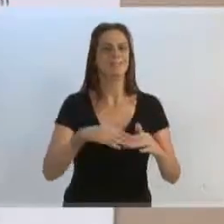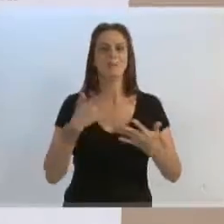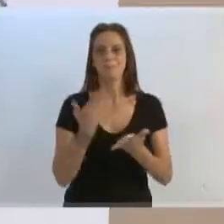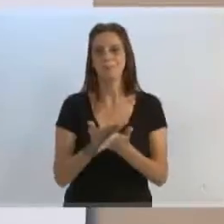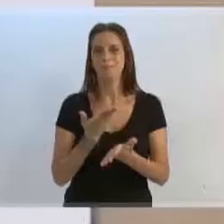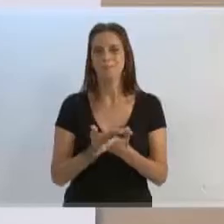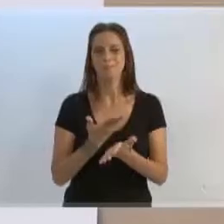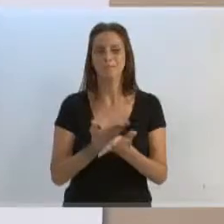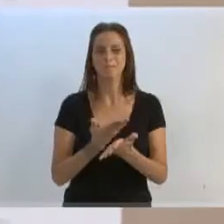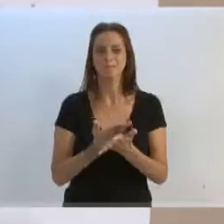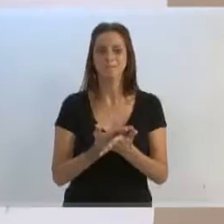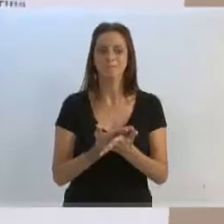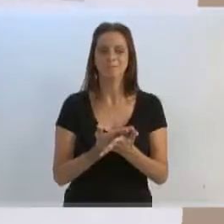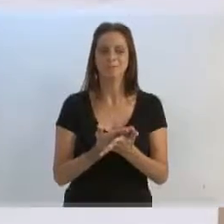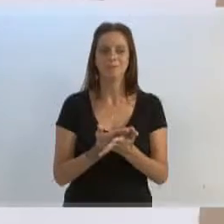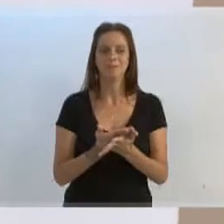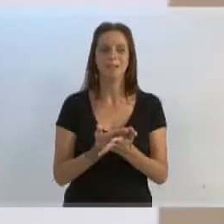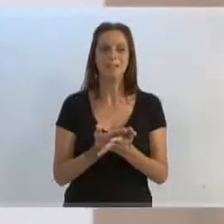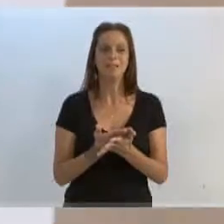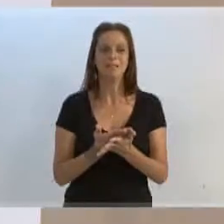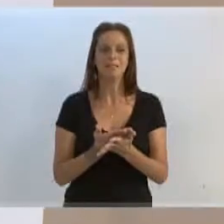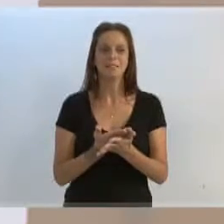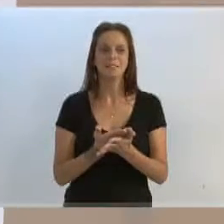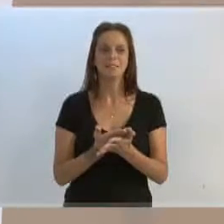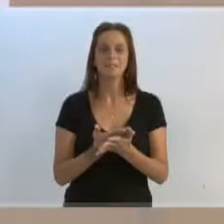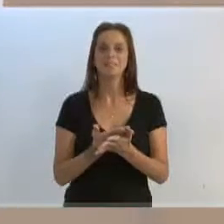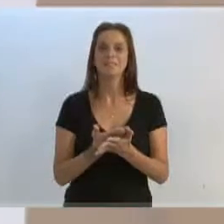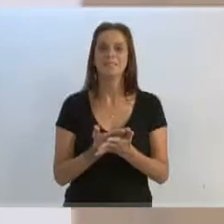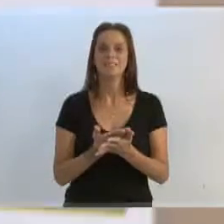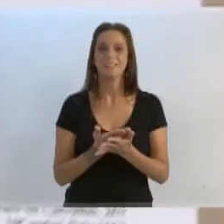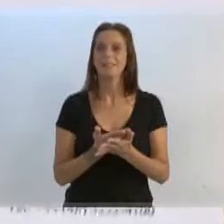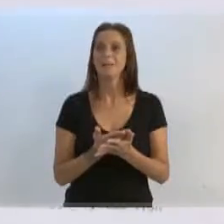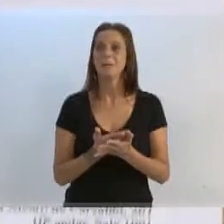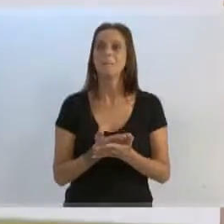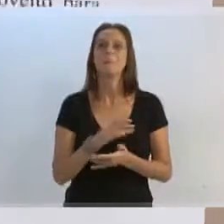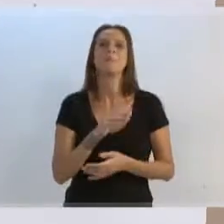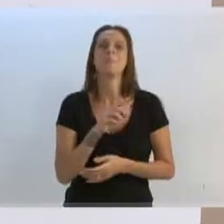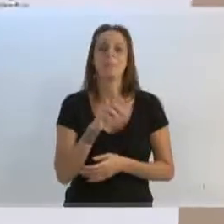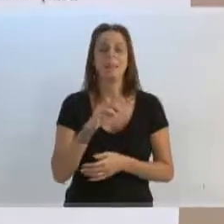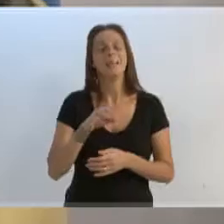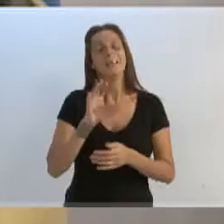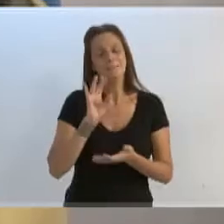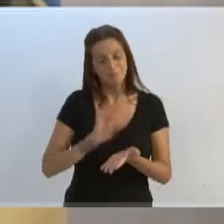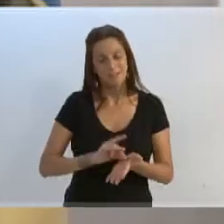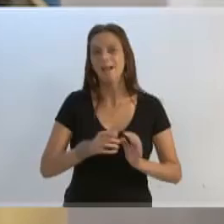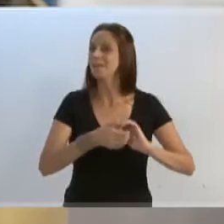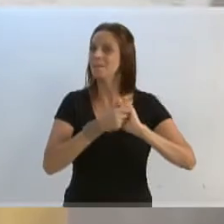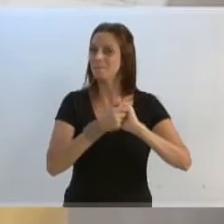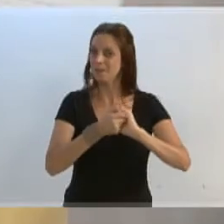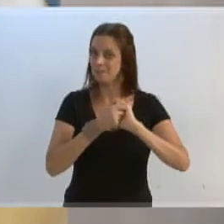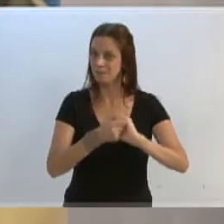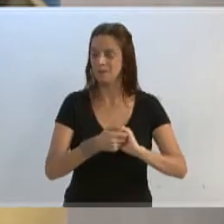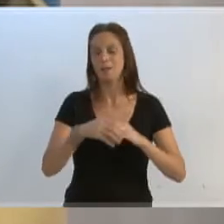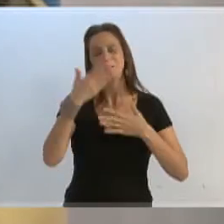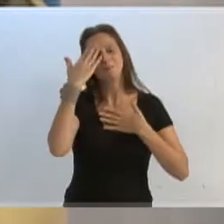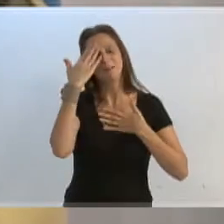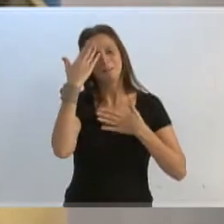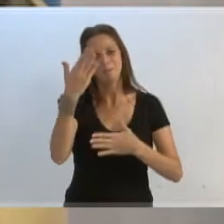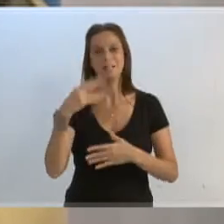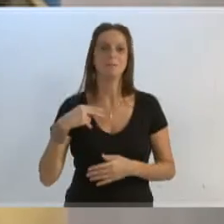através da solicitação também e da nossa bancada aqui do PP em Blumenau. Parabenizar a todos. Muito obrigado, vereador